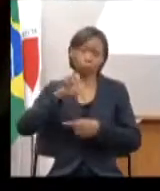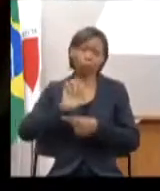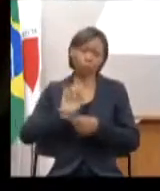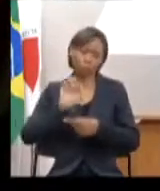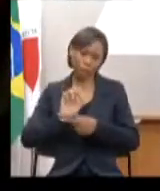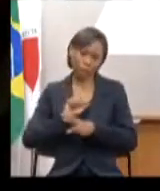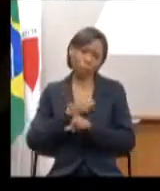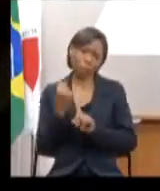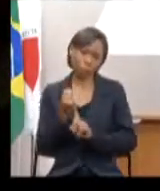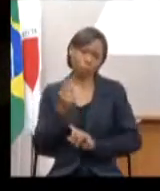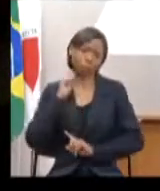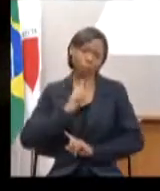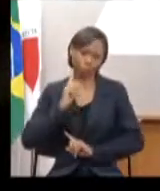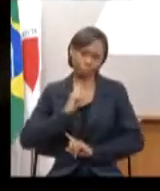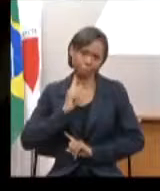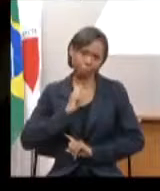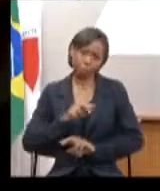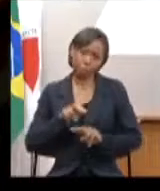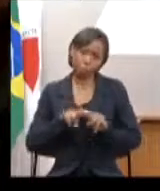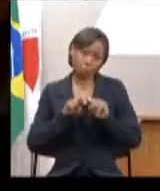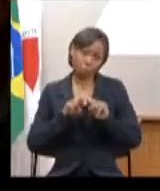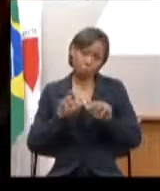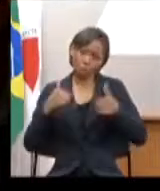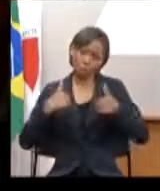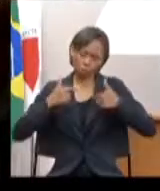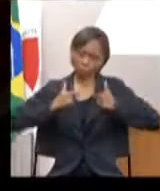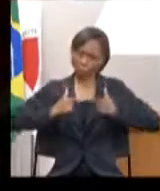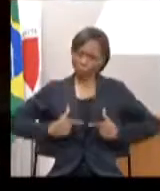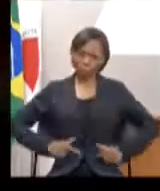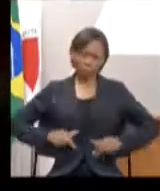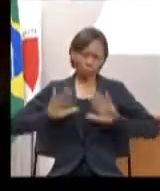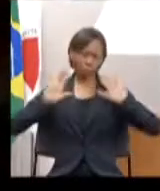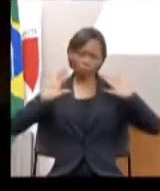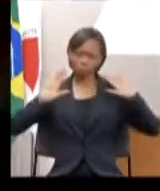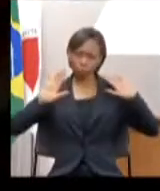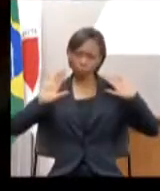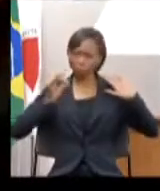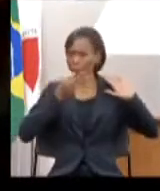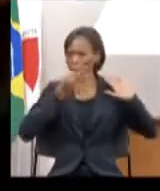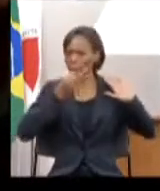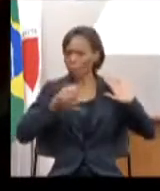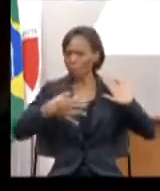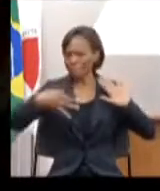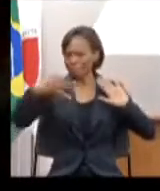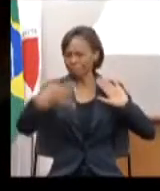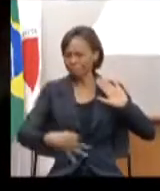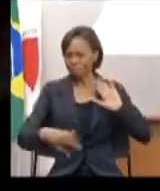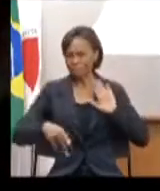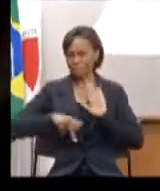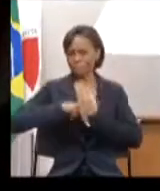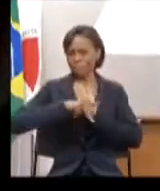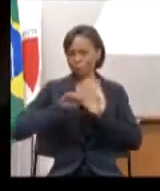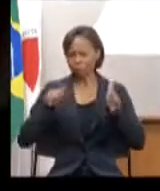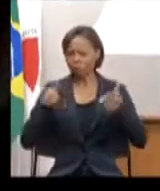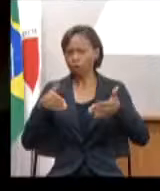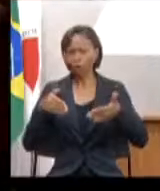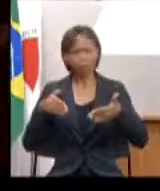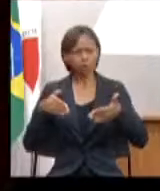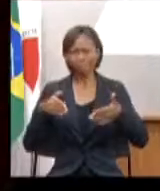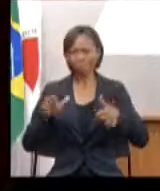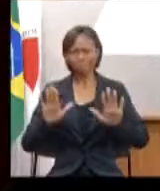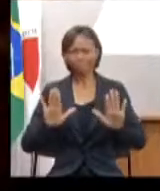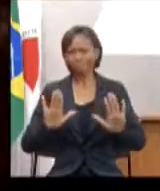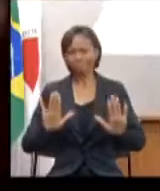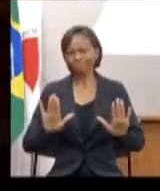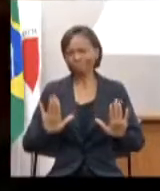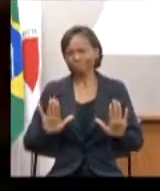mineira, por essa razão, eu vou me abster de um comentário específico, até porque eu não teria